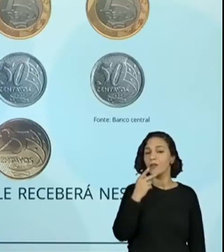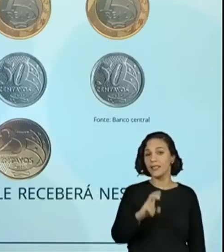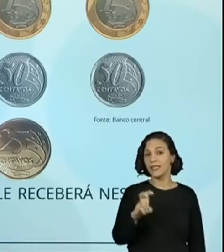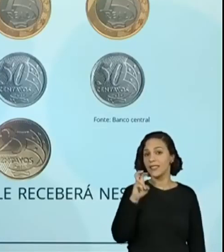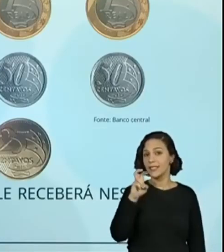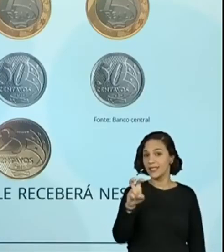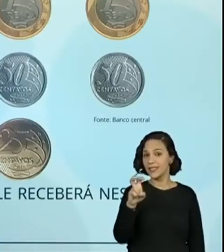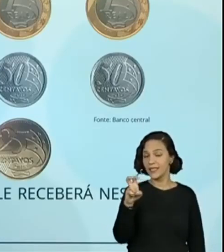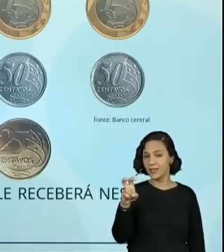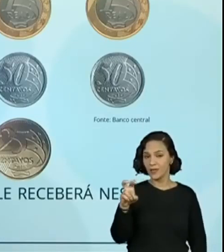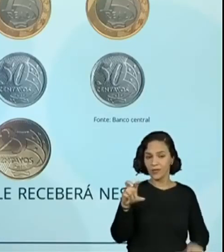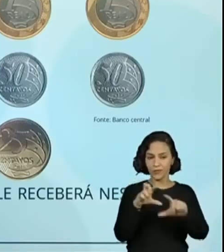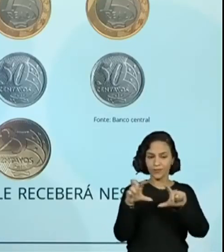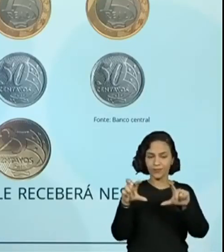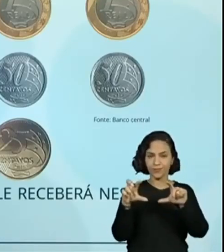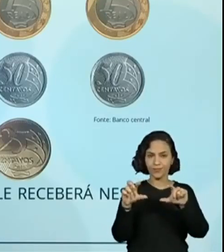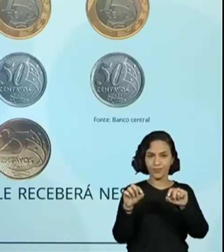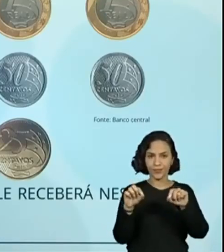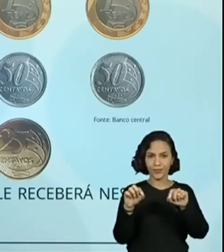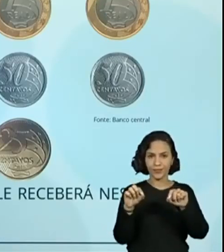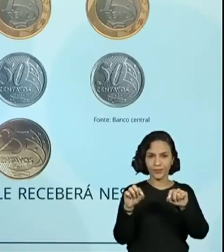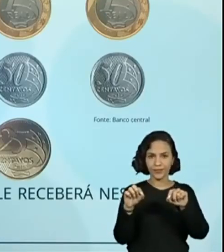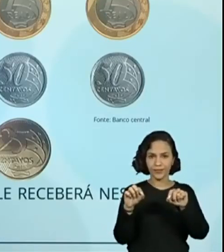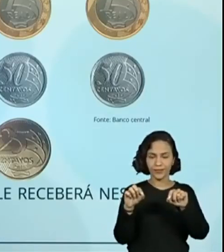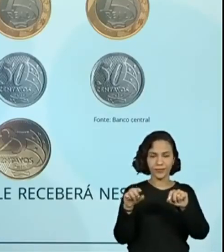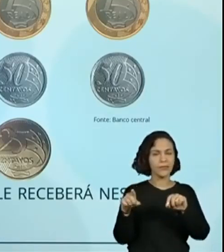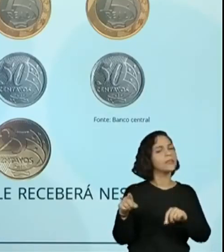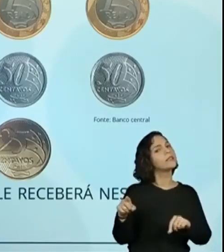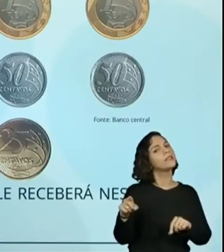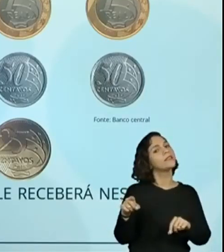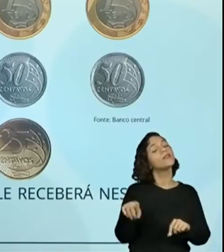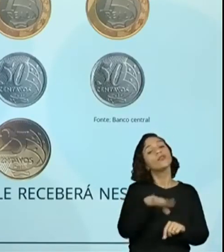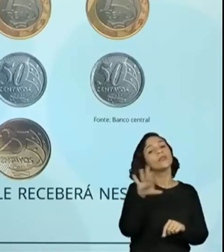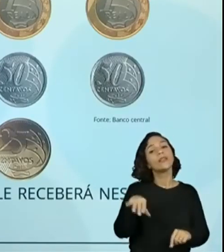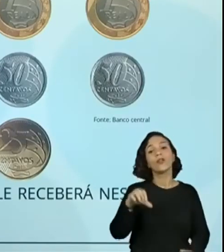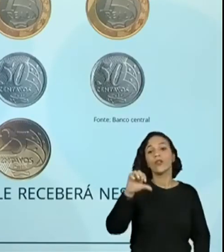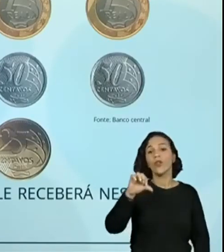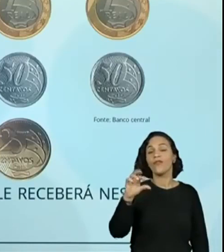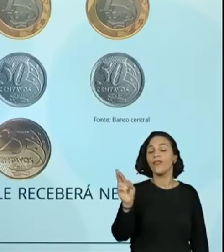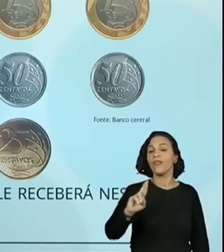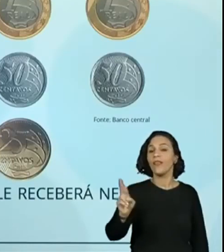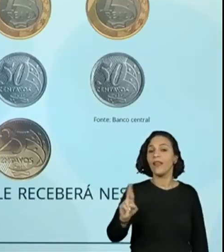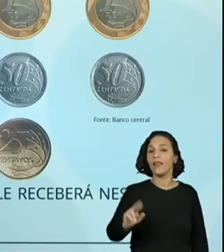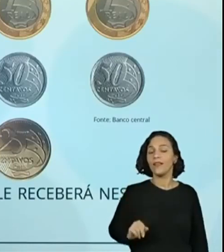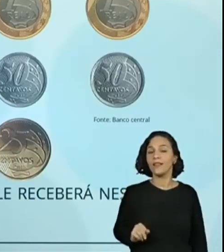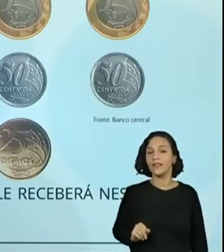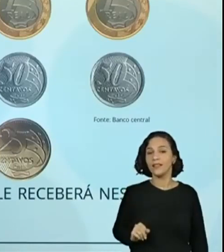cinco cédulas, mas a gente só tem nove reais, pensar, só tem nove reais. Olha lá.